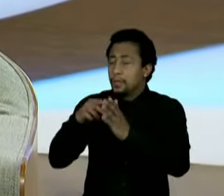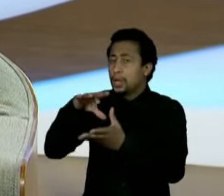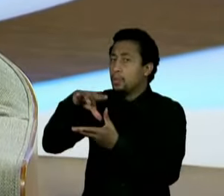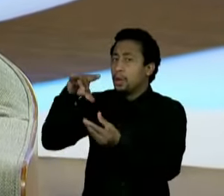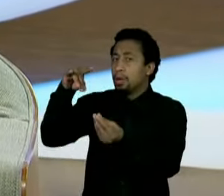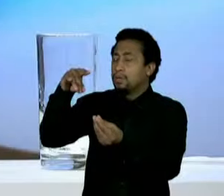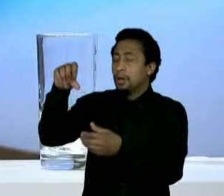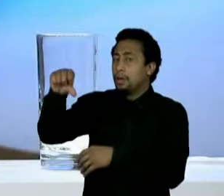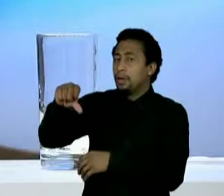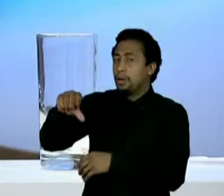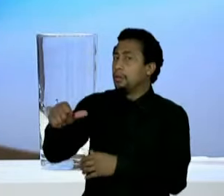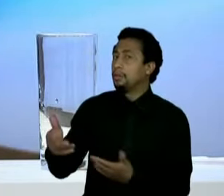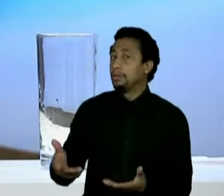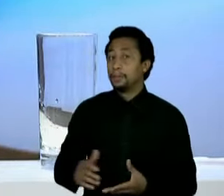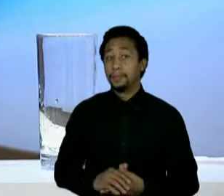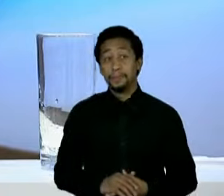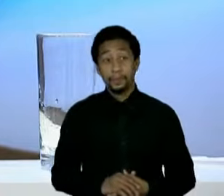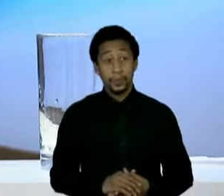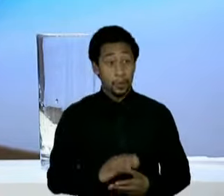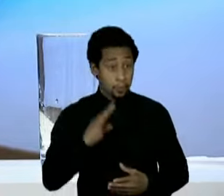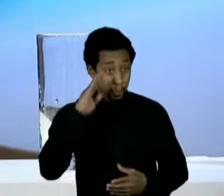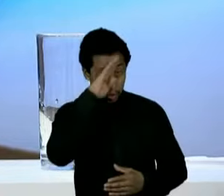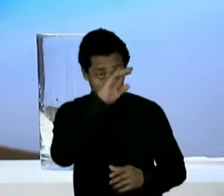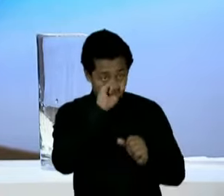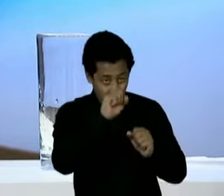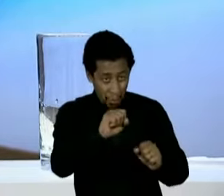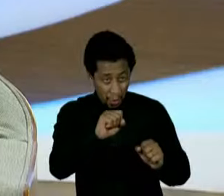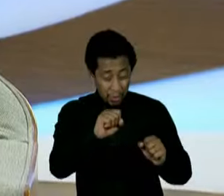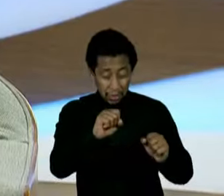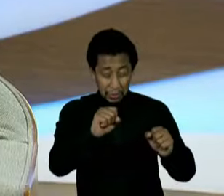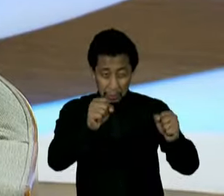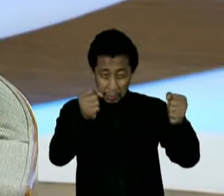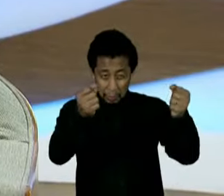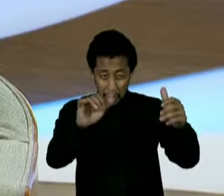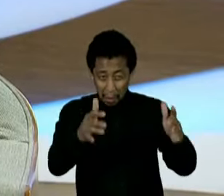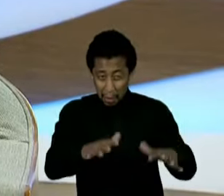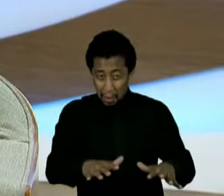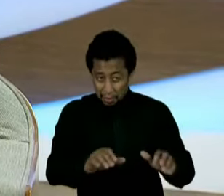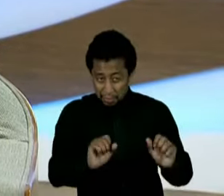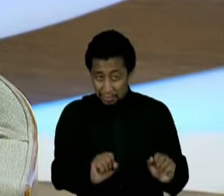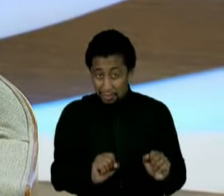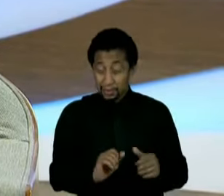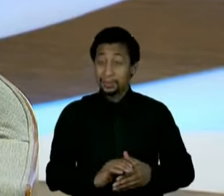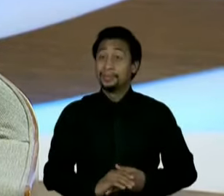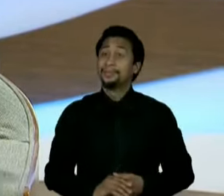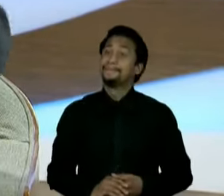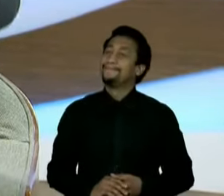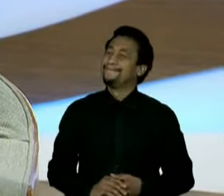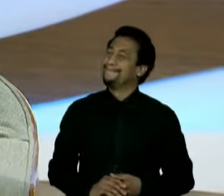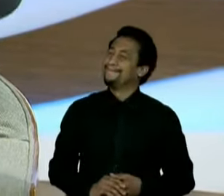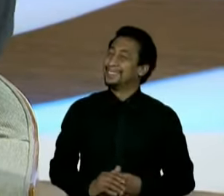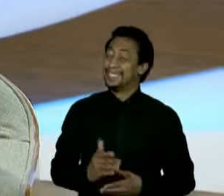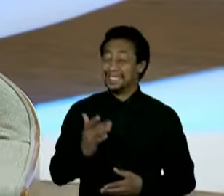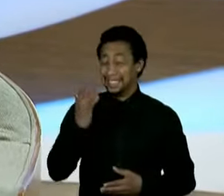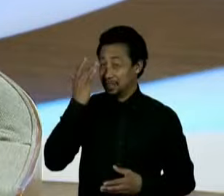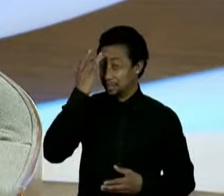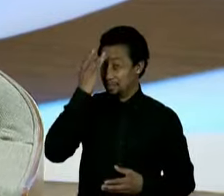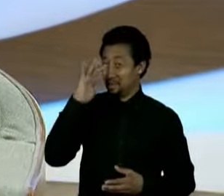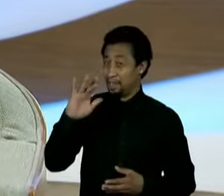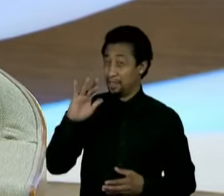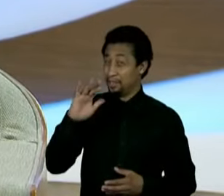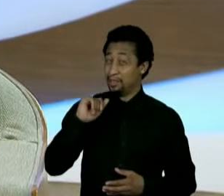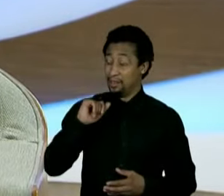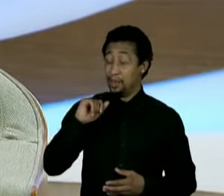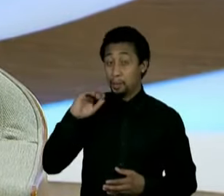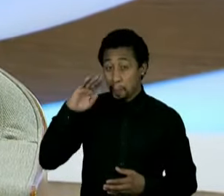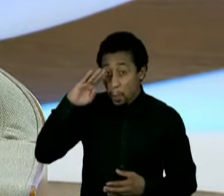Mas o senhor desconfia dele? uma ruptura? Exato. Olha, eu não sei se ele tem essa cabeça suficiente para tudo isso,